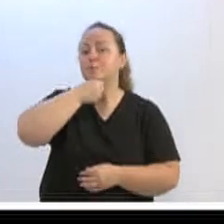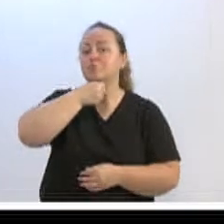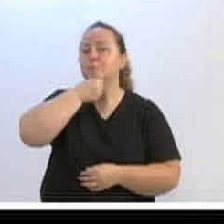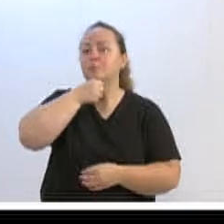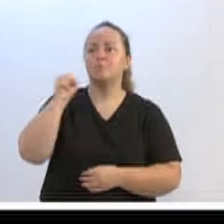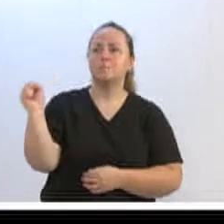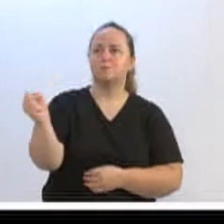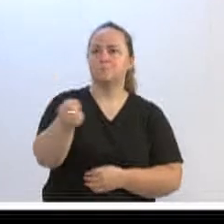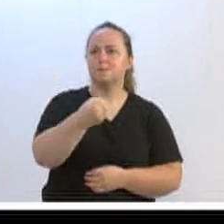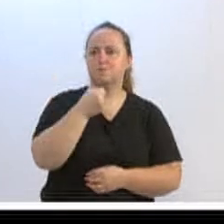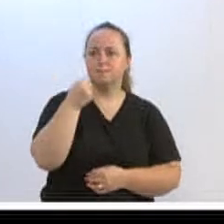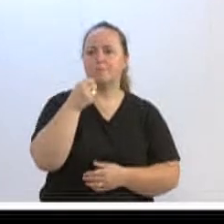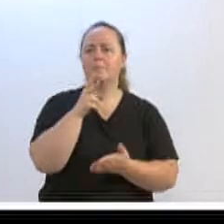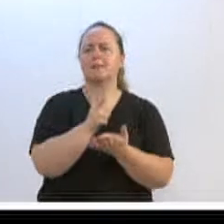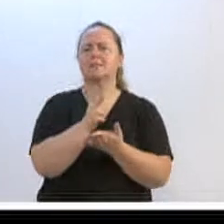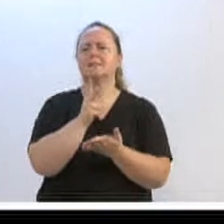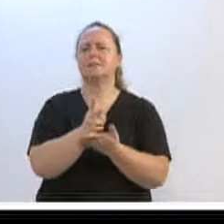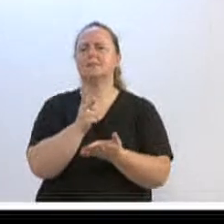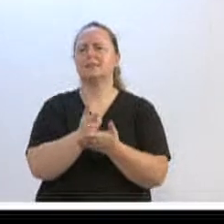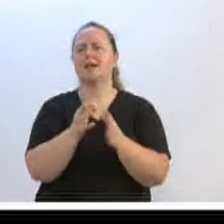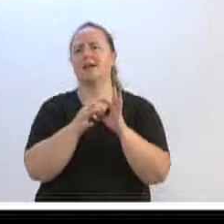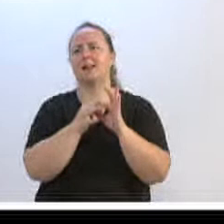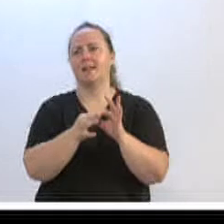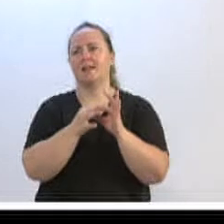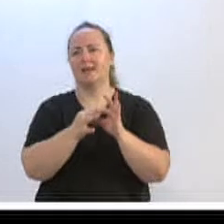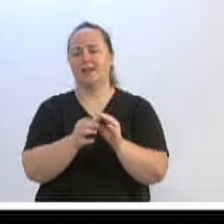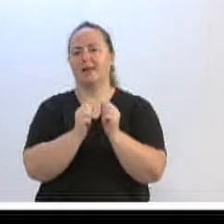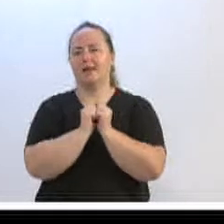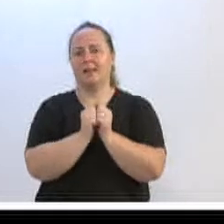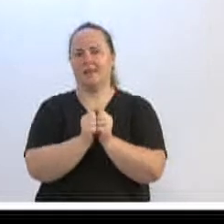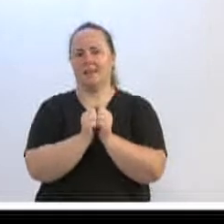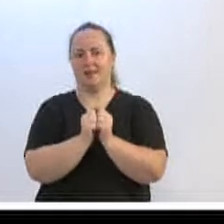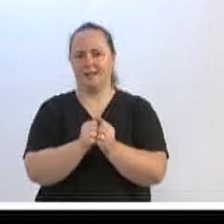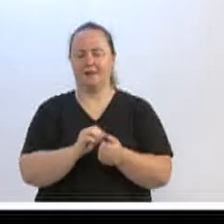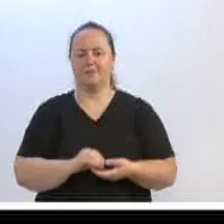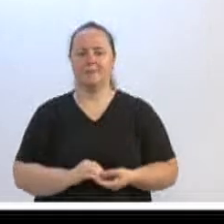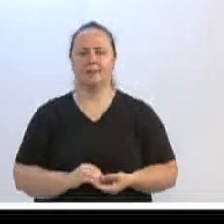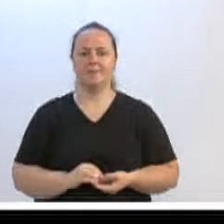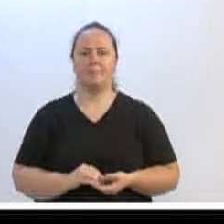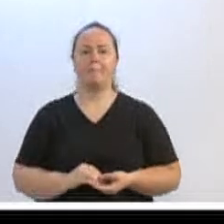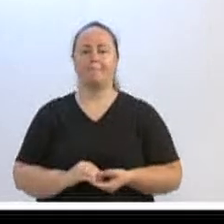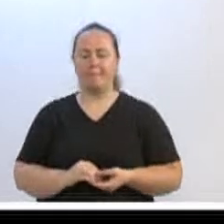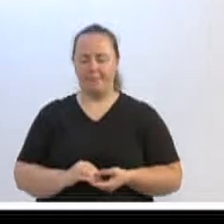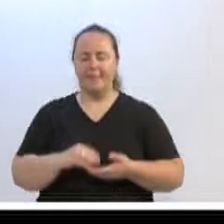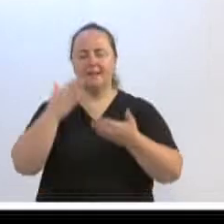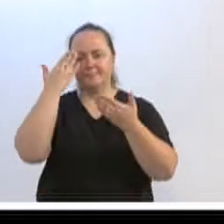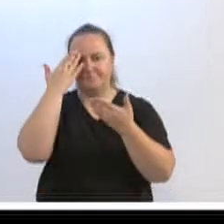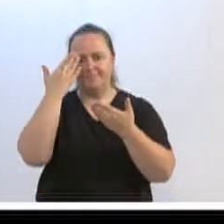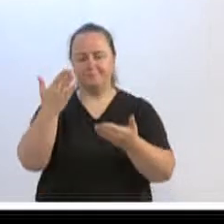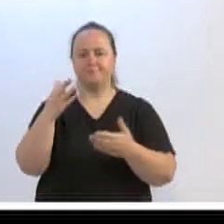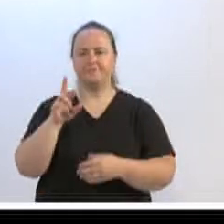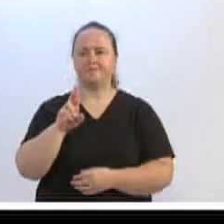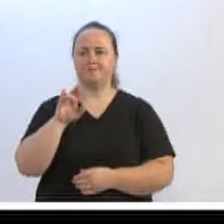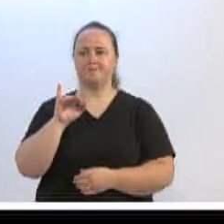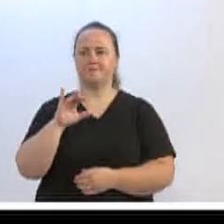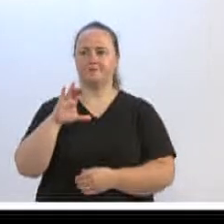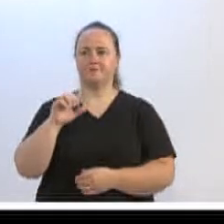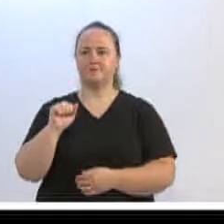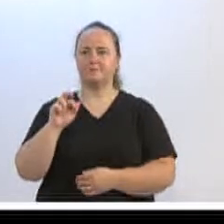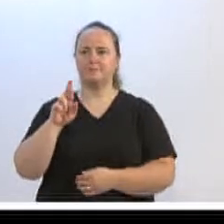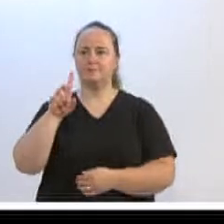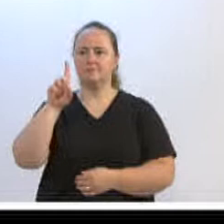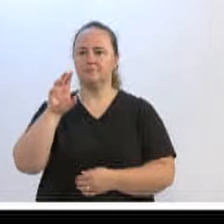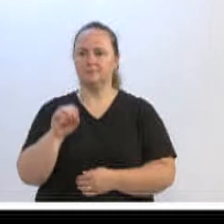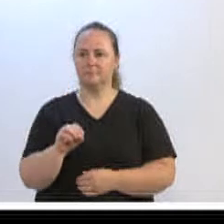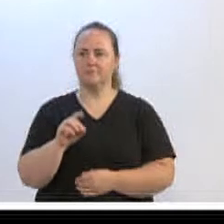Oktoberfest, e aí a gente conseguiu fazer, de uma forma aí, quero agradecer ao secretário Ricardo Stoddick, que fez esse encaminhamento, é um